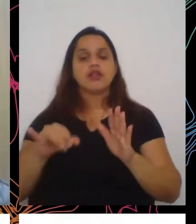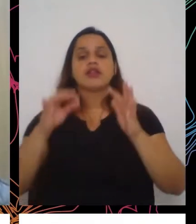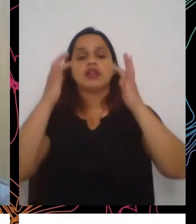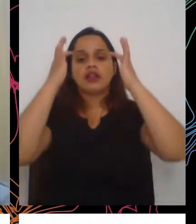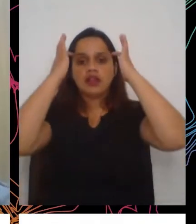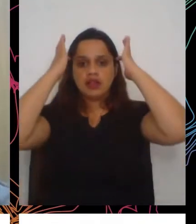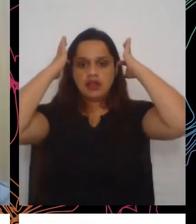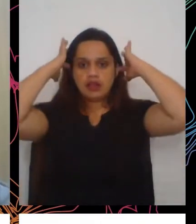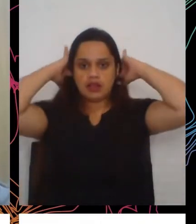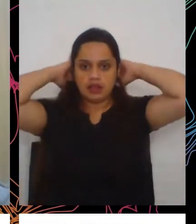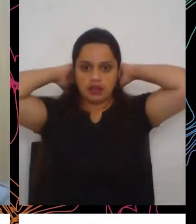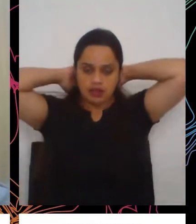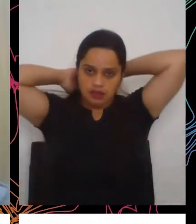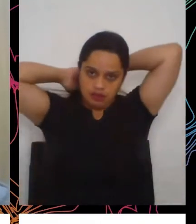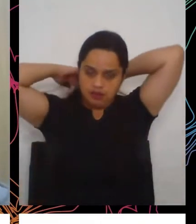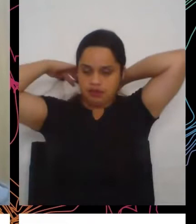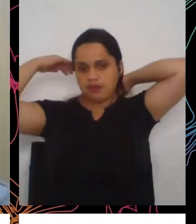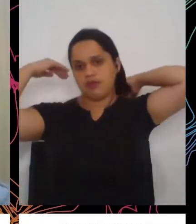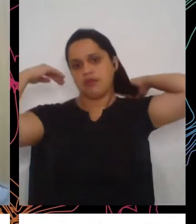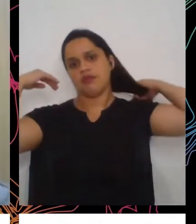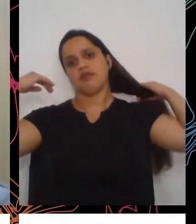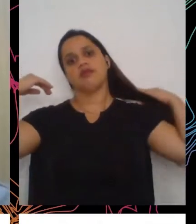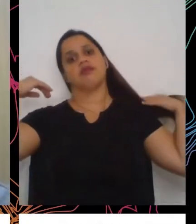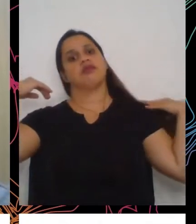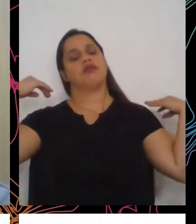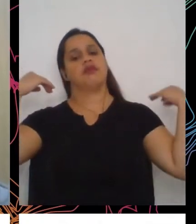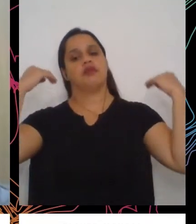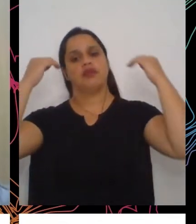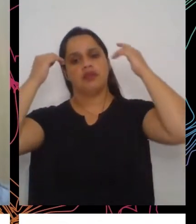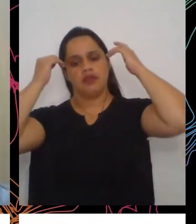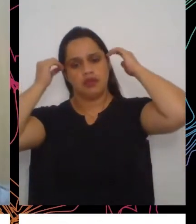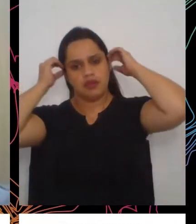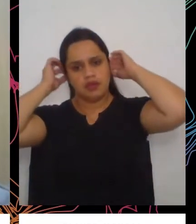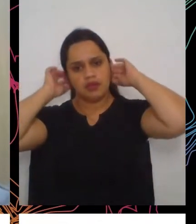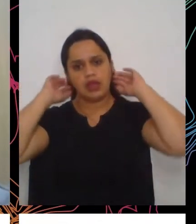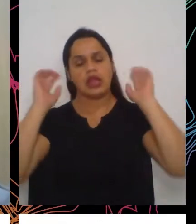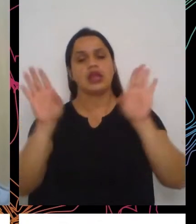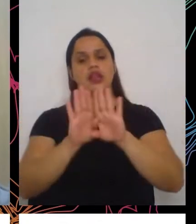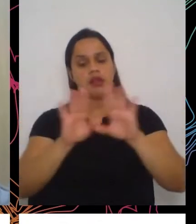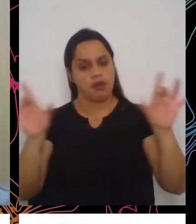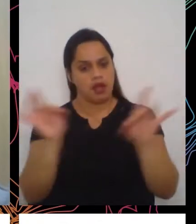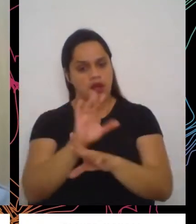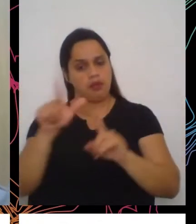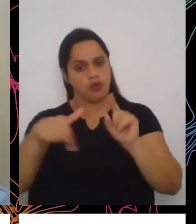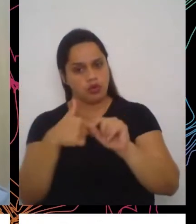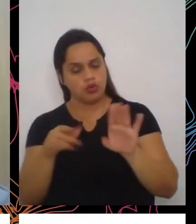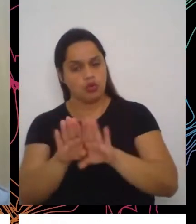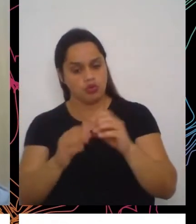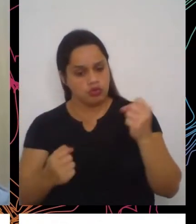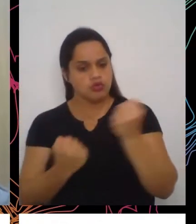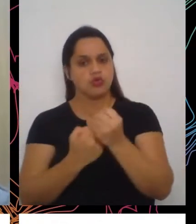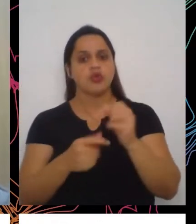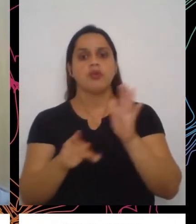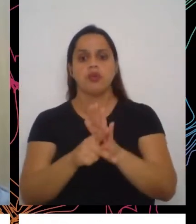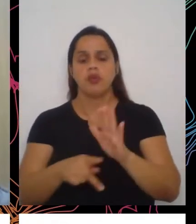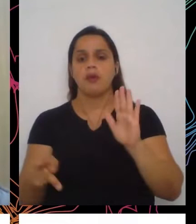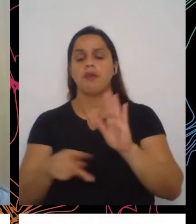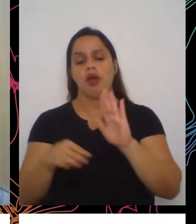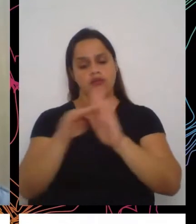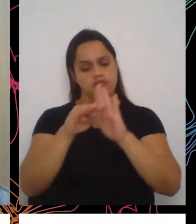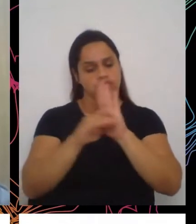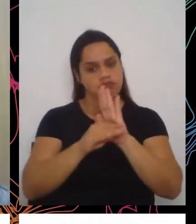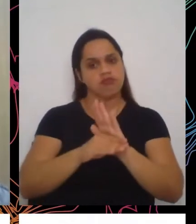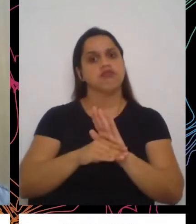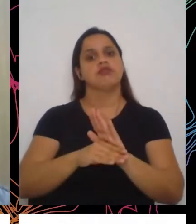encerrou, né, e o auxílio passou a ser instituído através de medida provisória, ele teve reduções muito